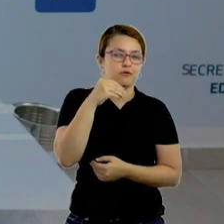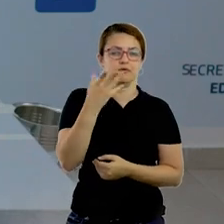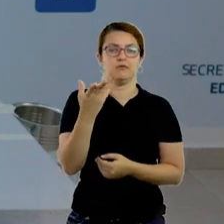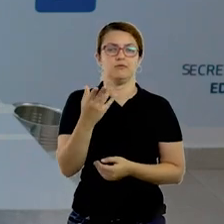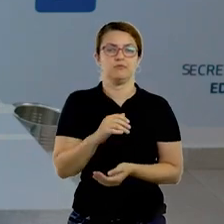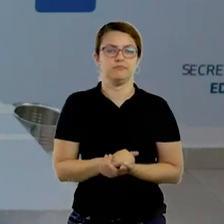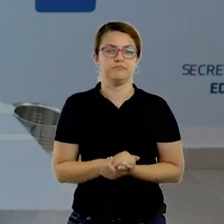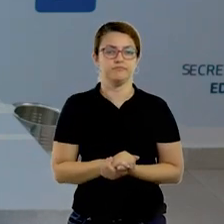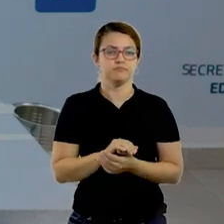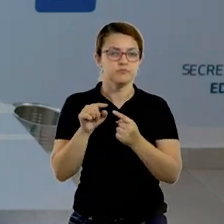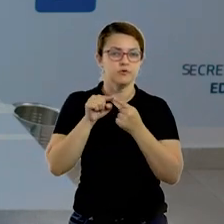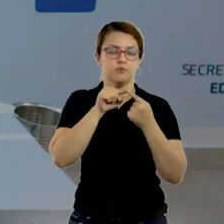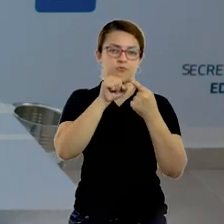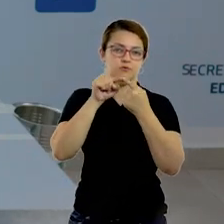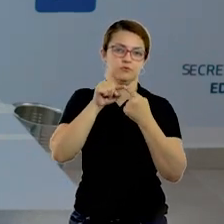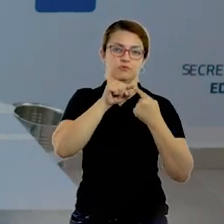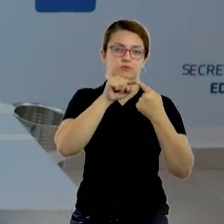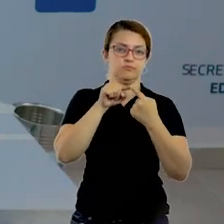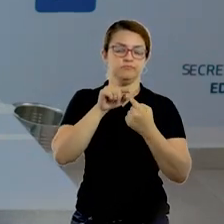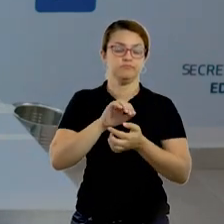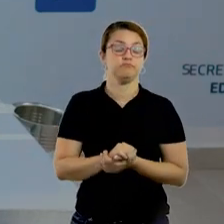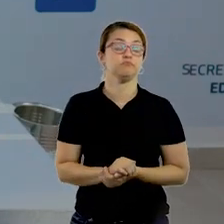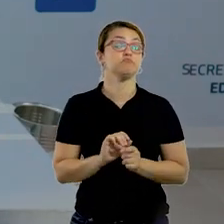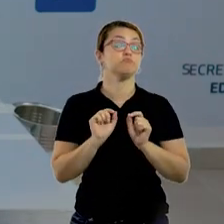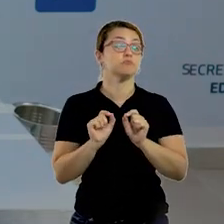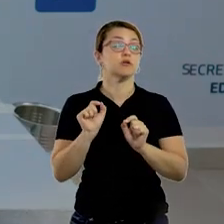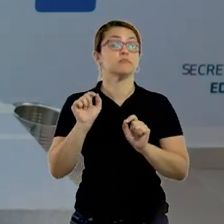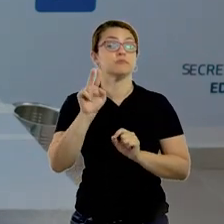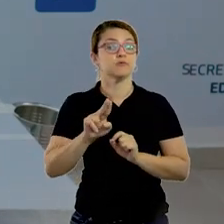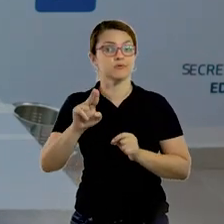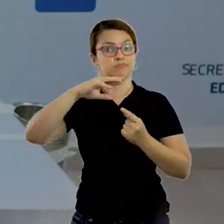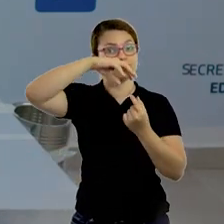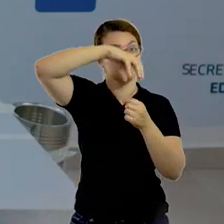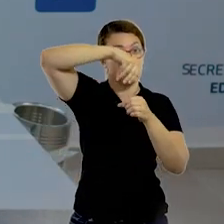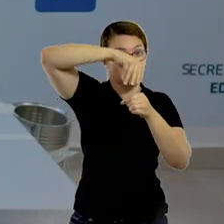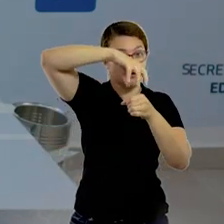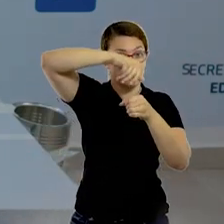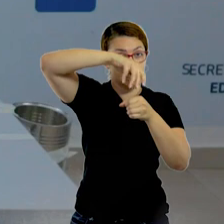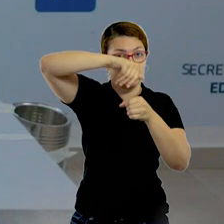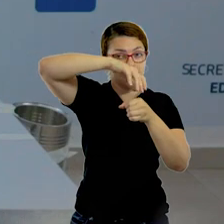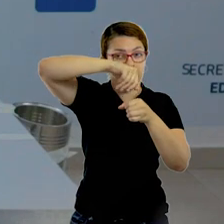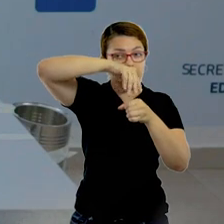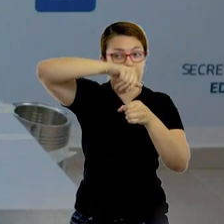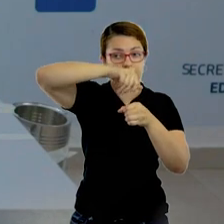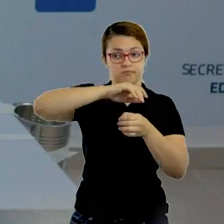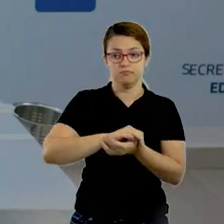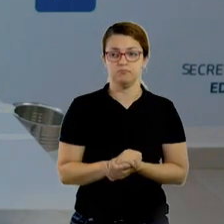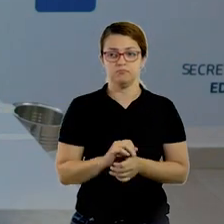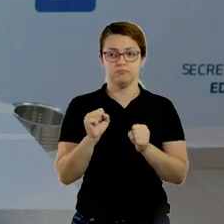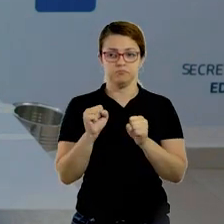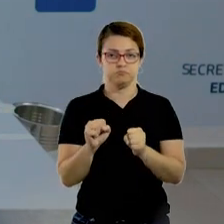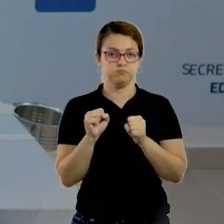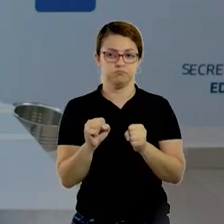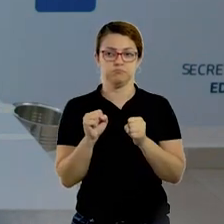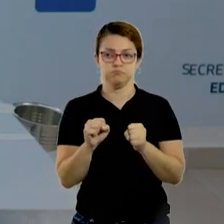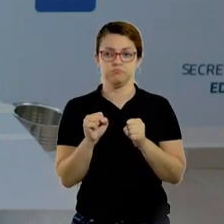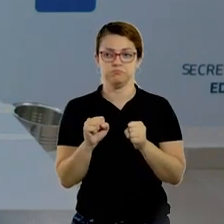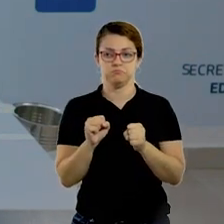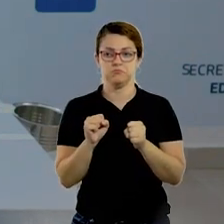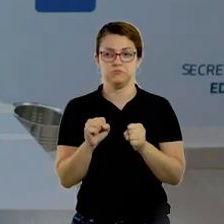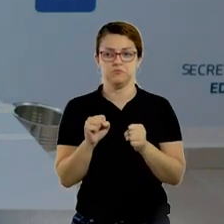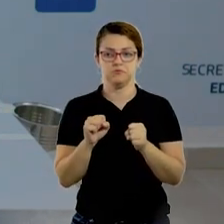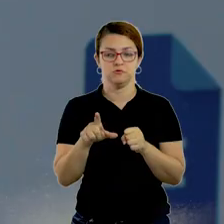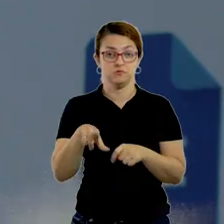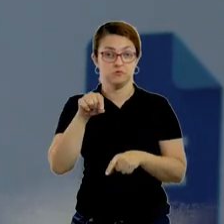o porquê isso ao decorrer do jogo. O que você vai precisar? De tampinhas de garrafa. Você pode pegar no mínimo